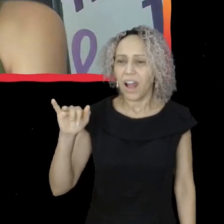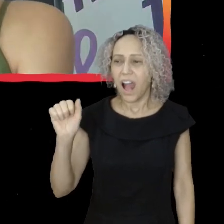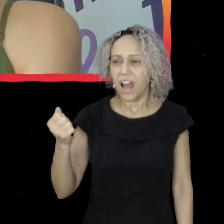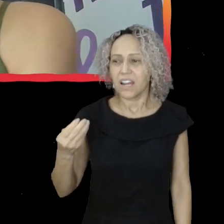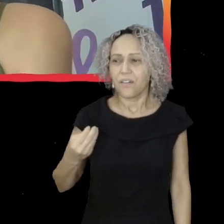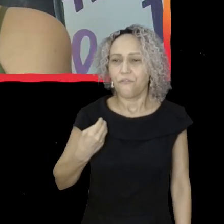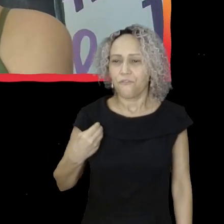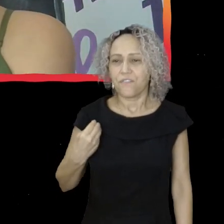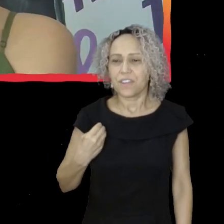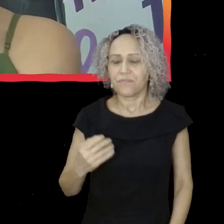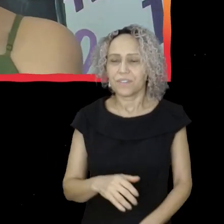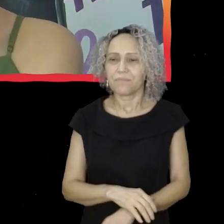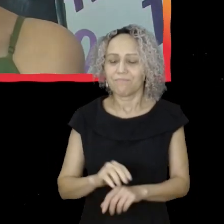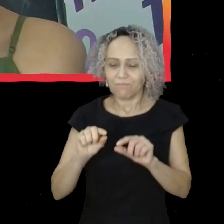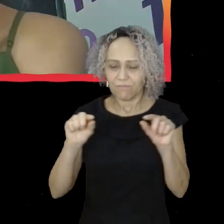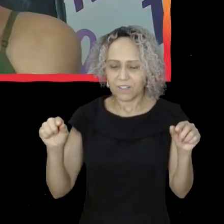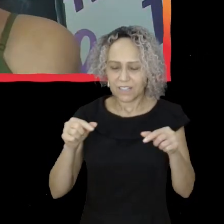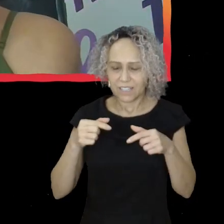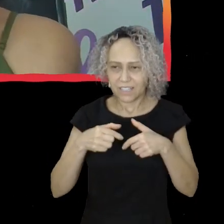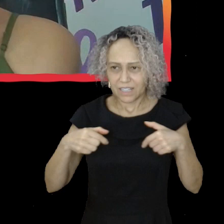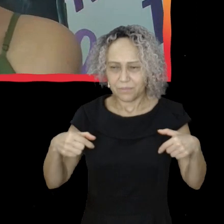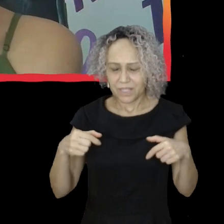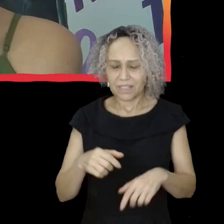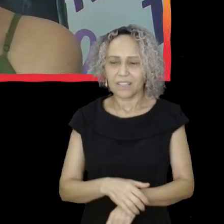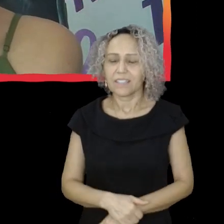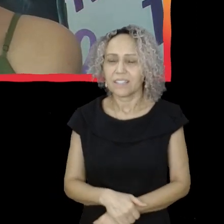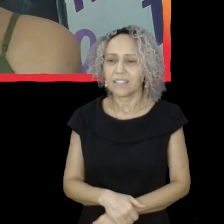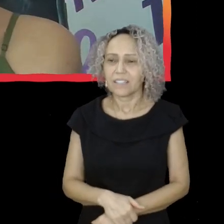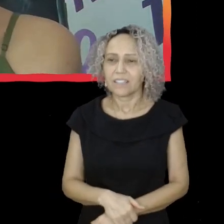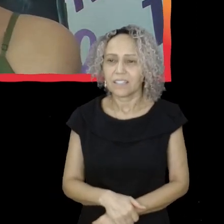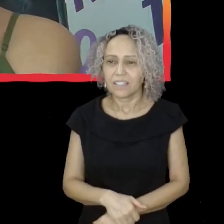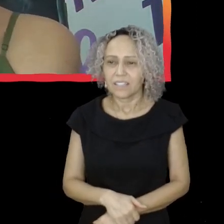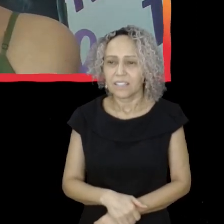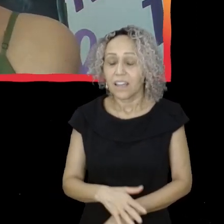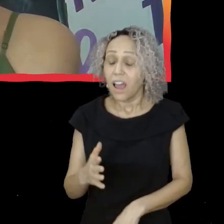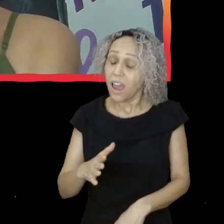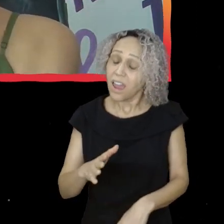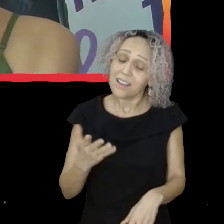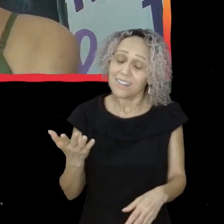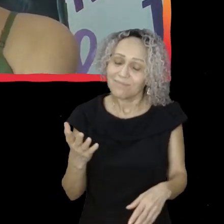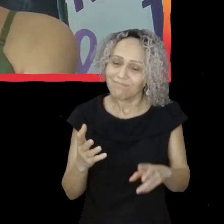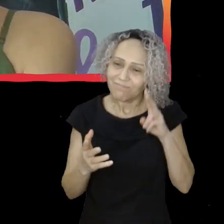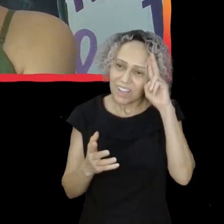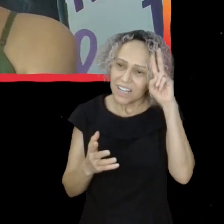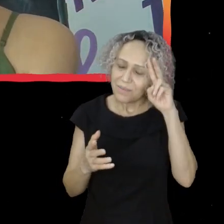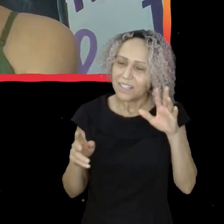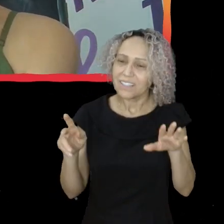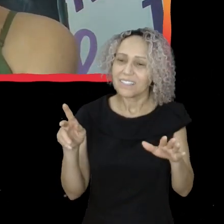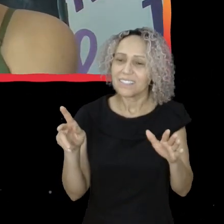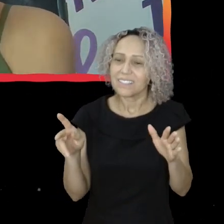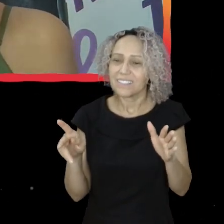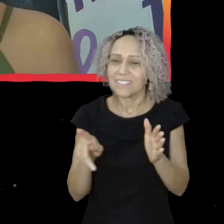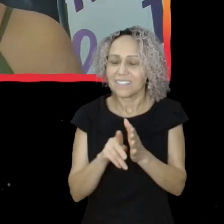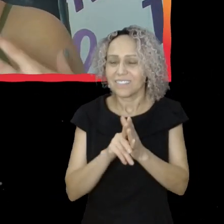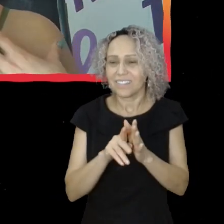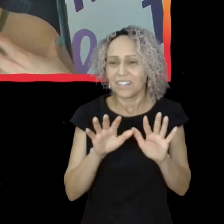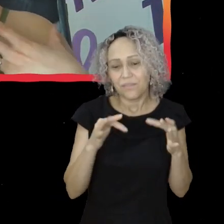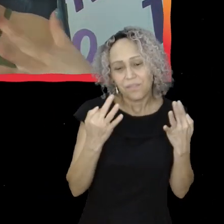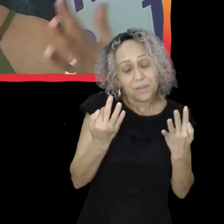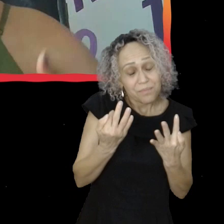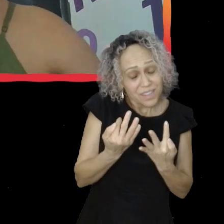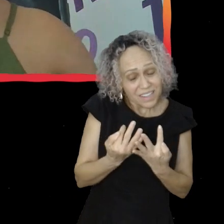Simples assim, é uma admiração, é uma admiração que vem de família, mas ao mesmo tempo é muito tua de dentro de ti também.